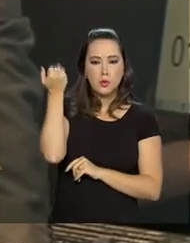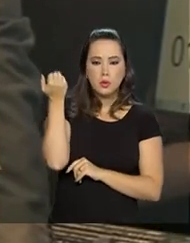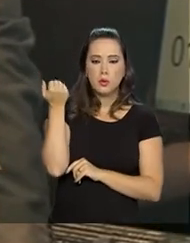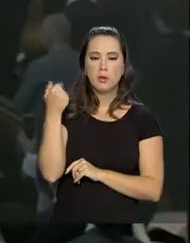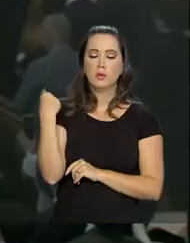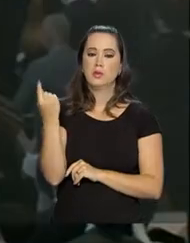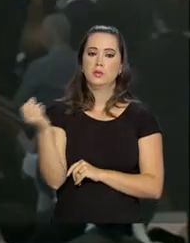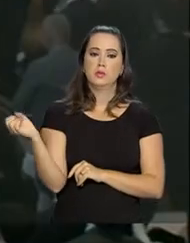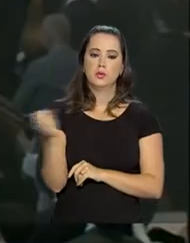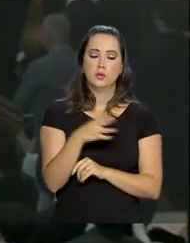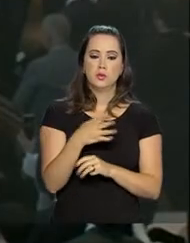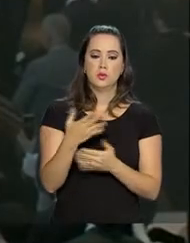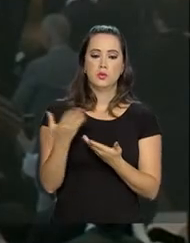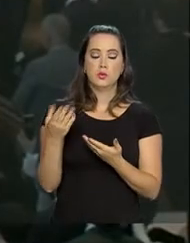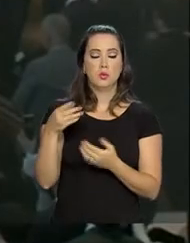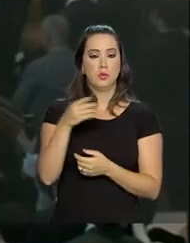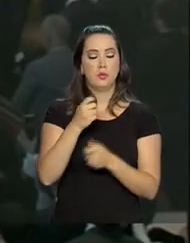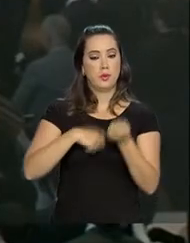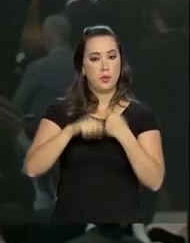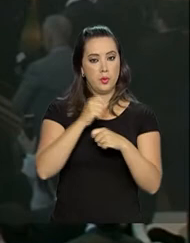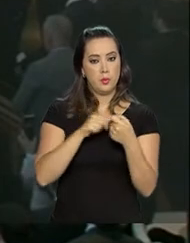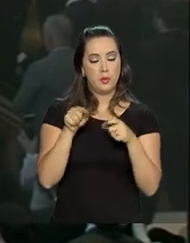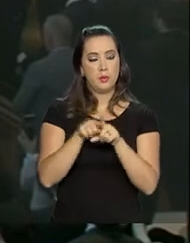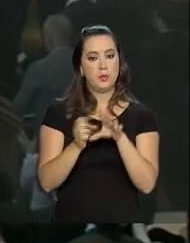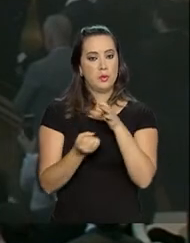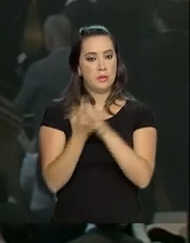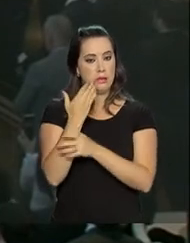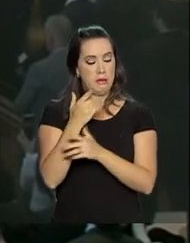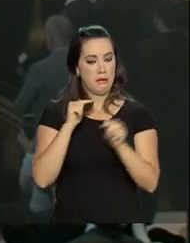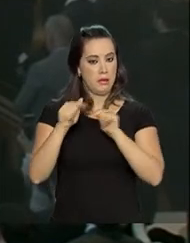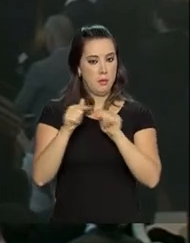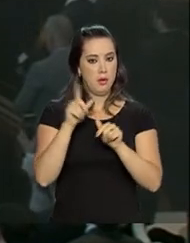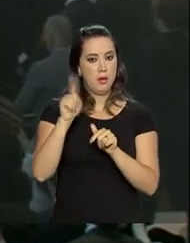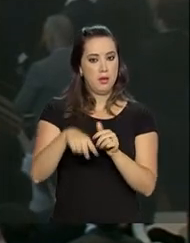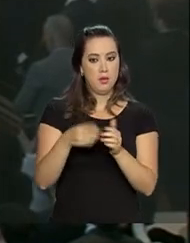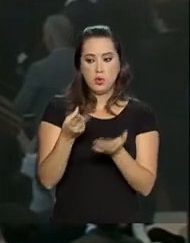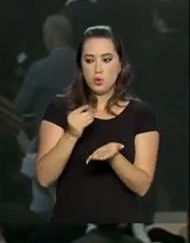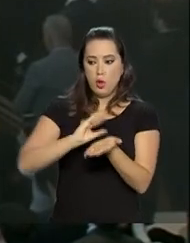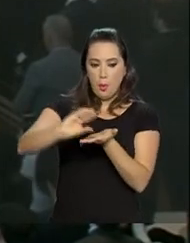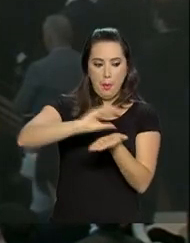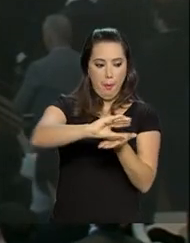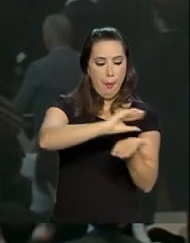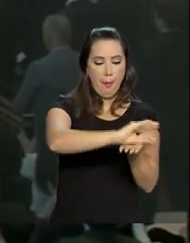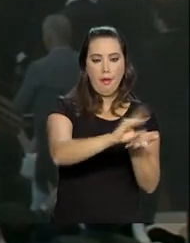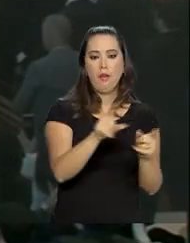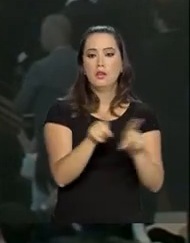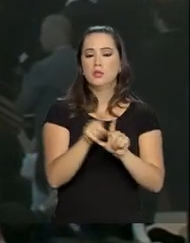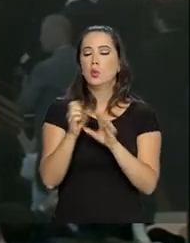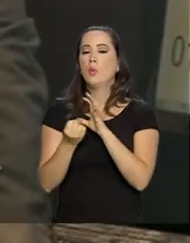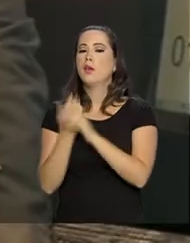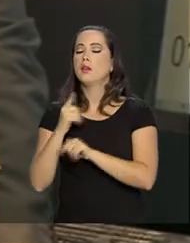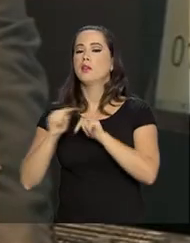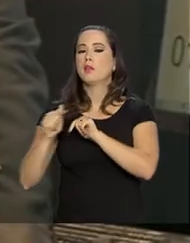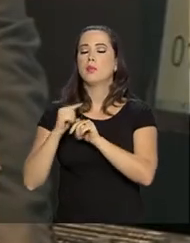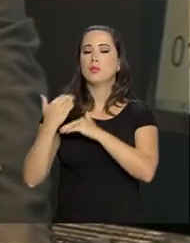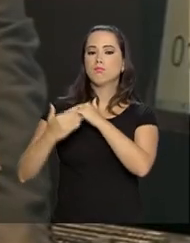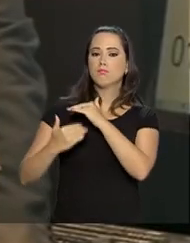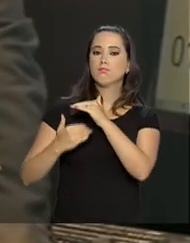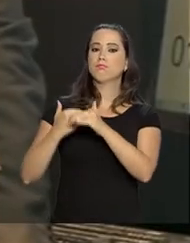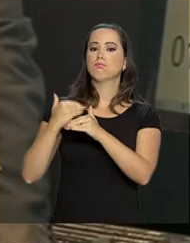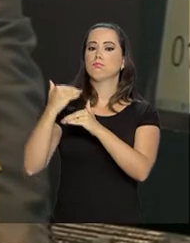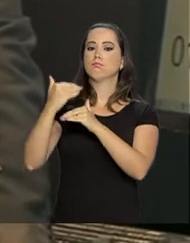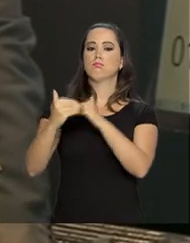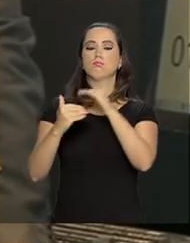a nova matriz econômica, que o que gera emprego é investimento. O que gera emprego é crescimento.